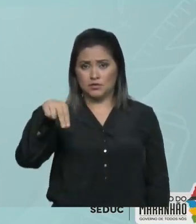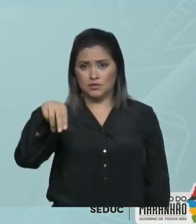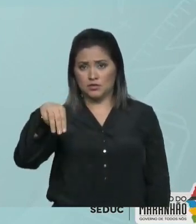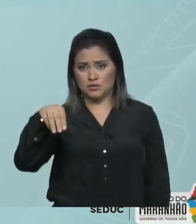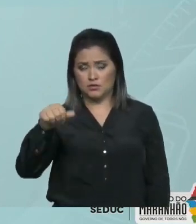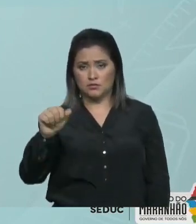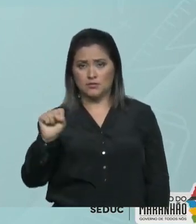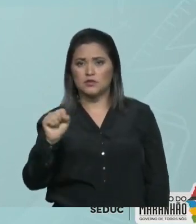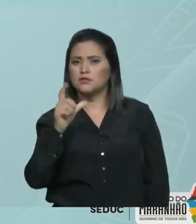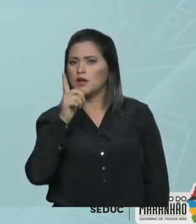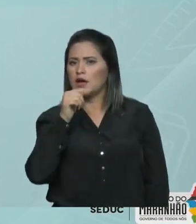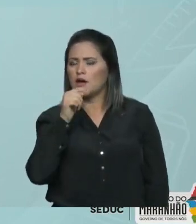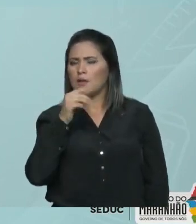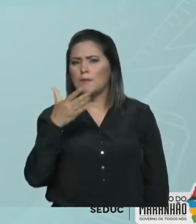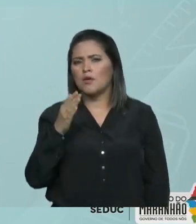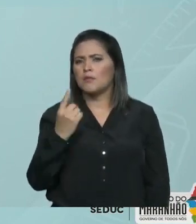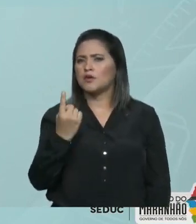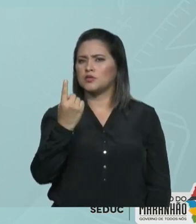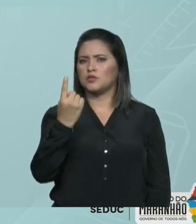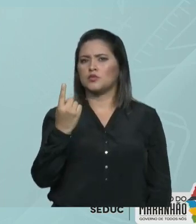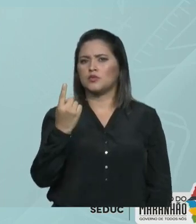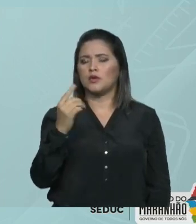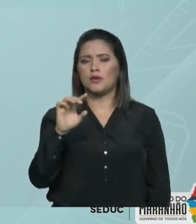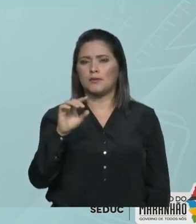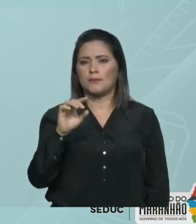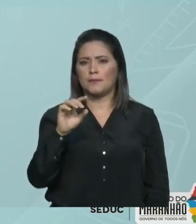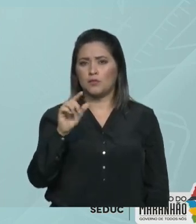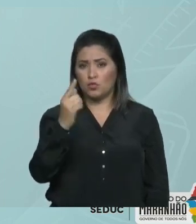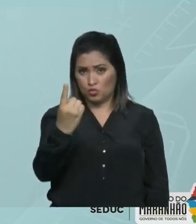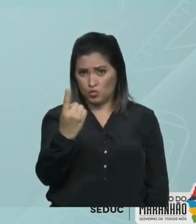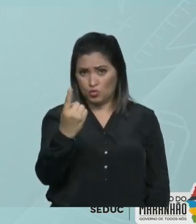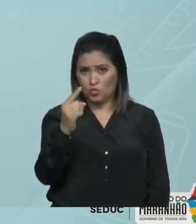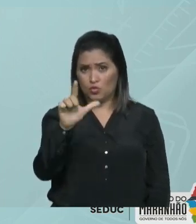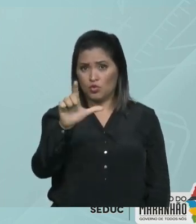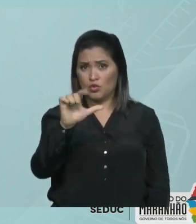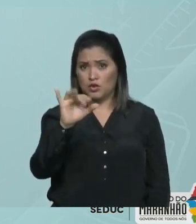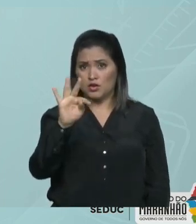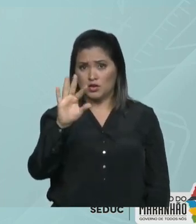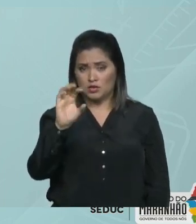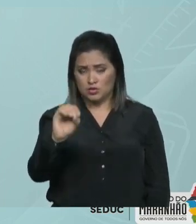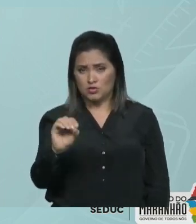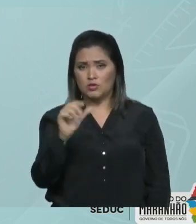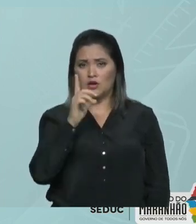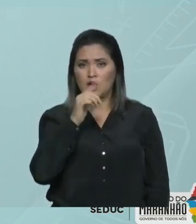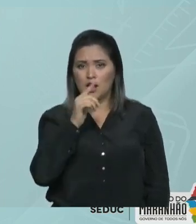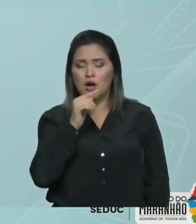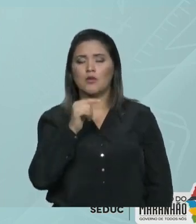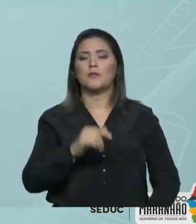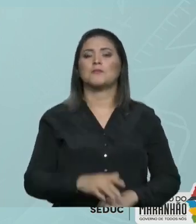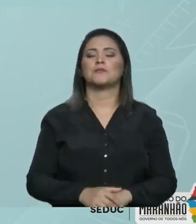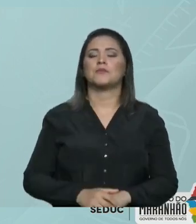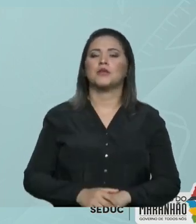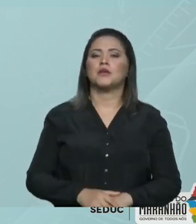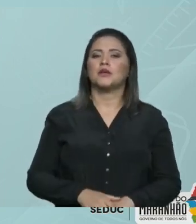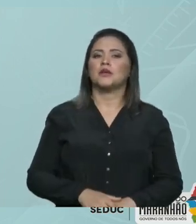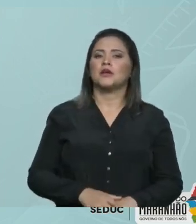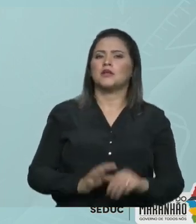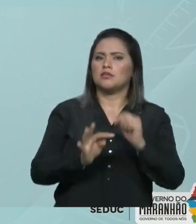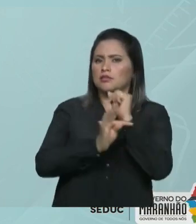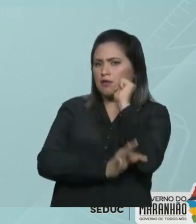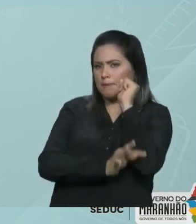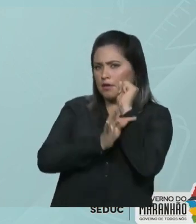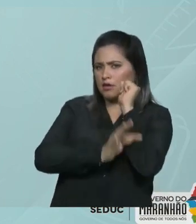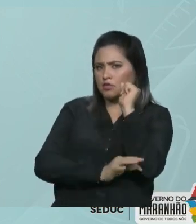litro de água Então eu tenho mil gramas de água ou mil ml de água ou um litro de água Estou a 15 graus Celsius e eu vou